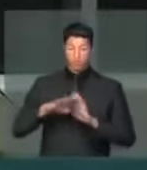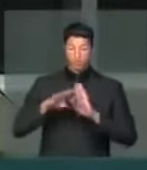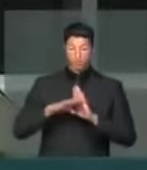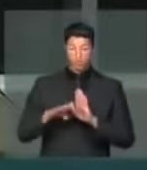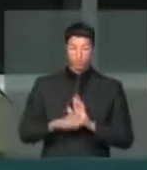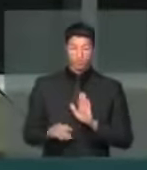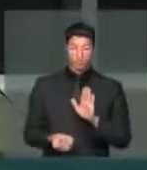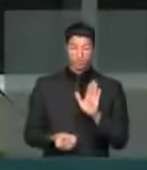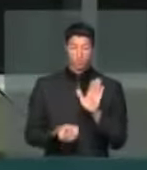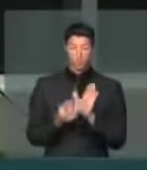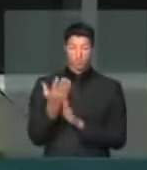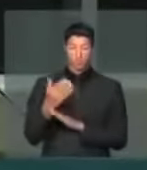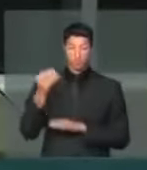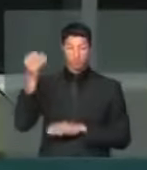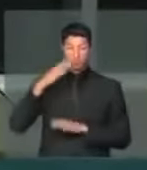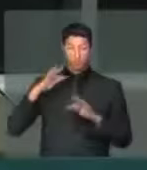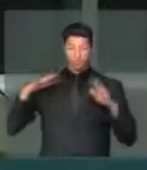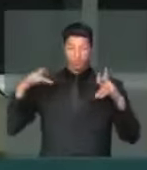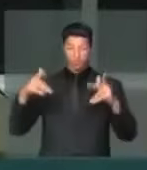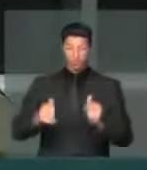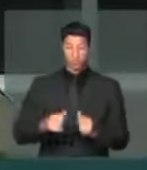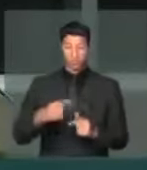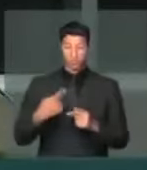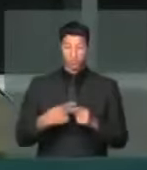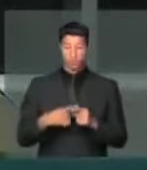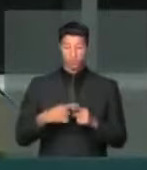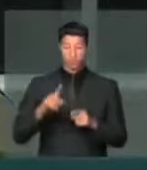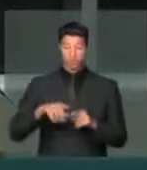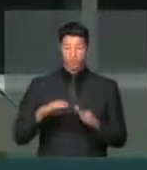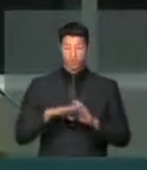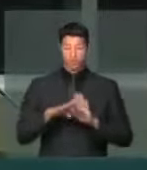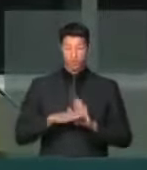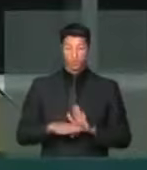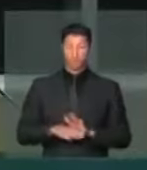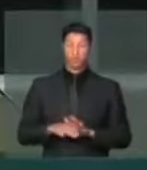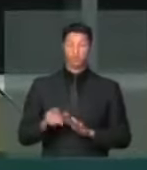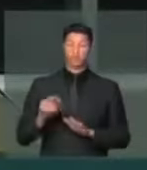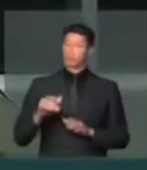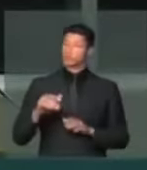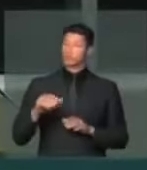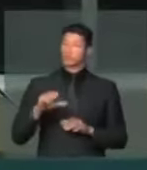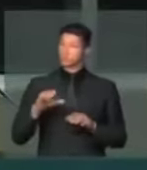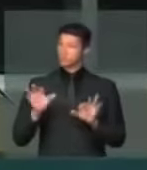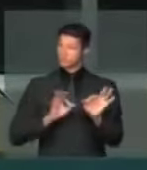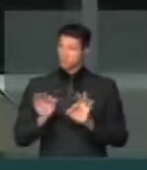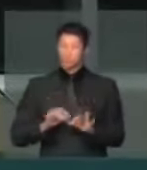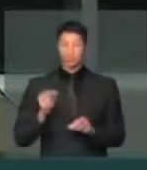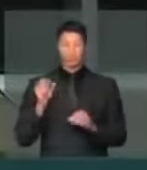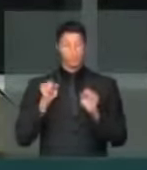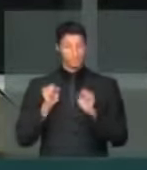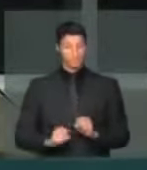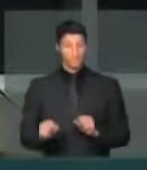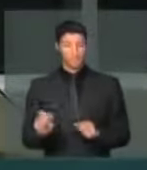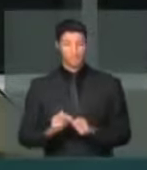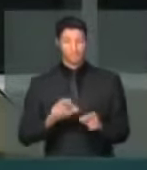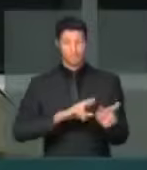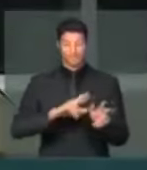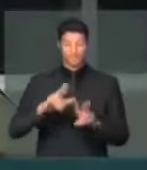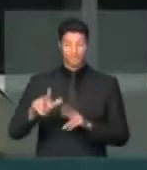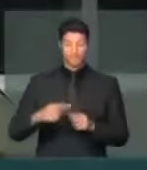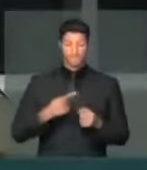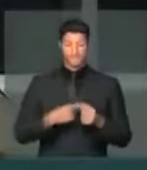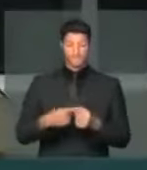universalização da Luz para Todos, porque é um programa que, aliás, é um programa civilizatório, que põe diversas